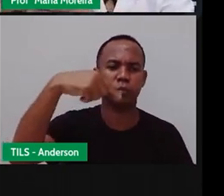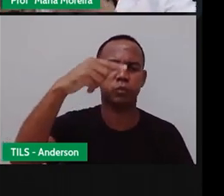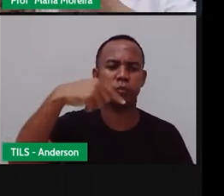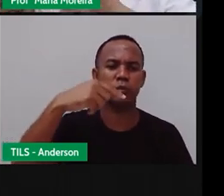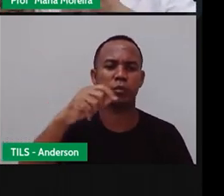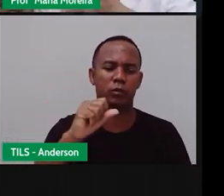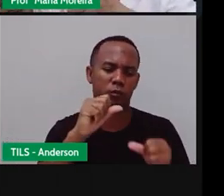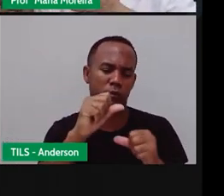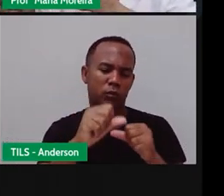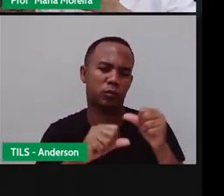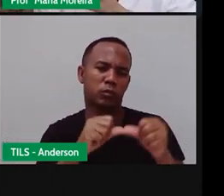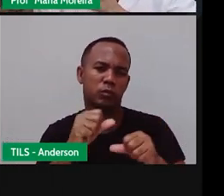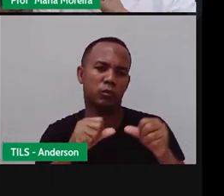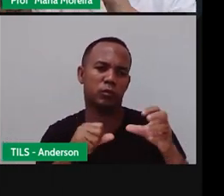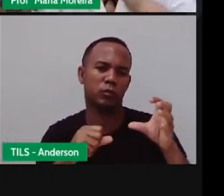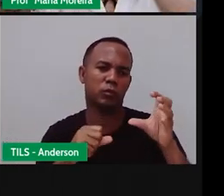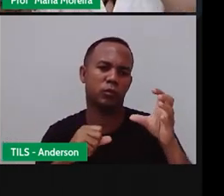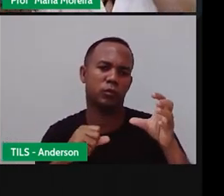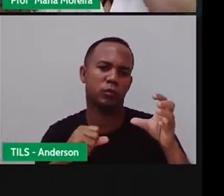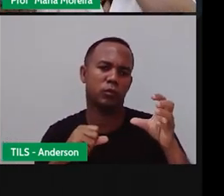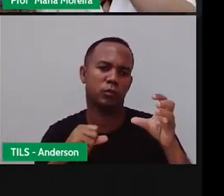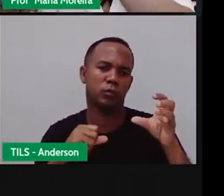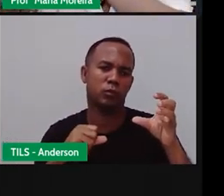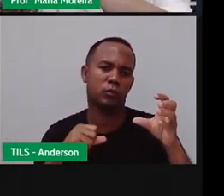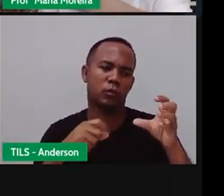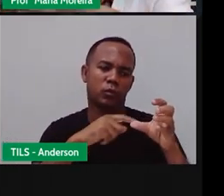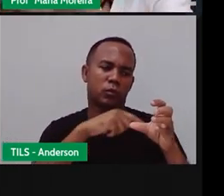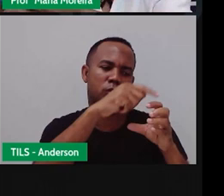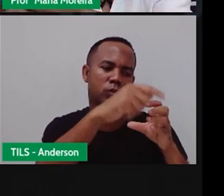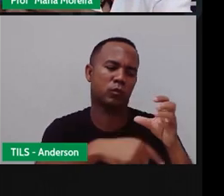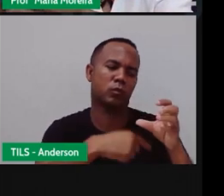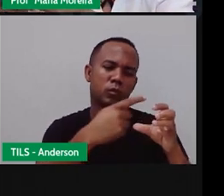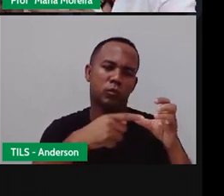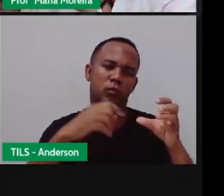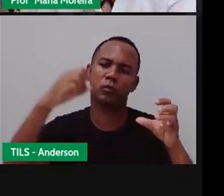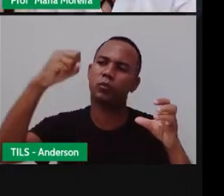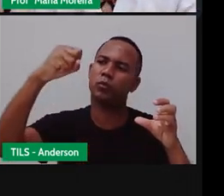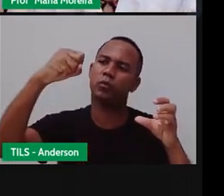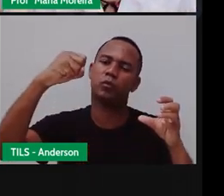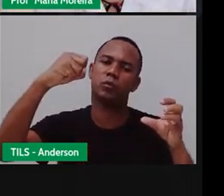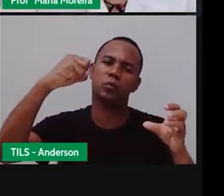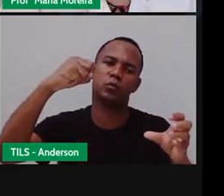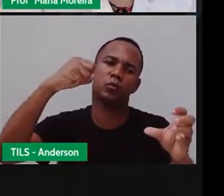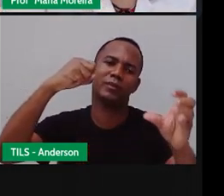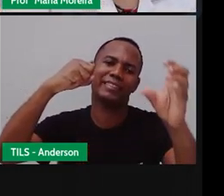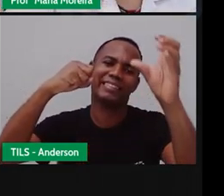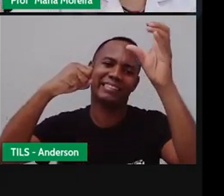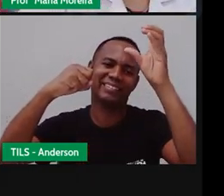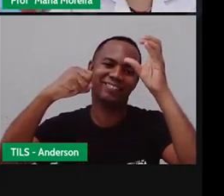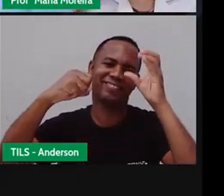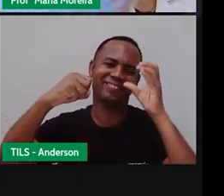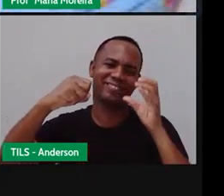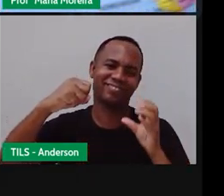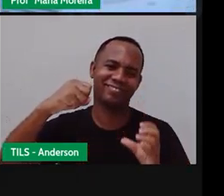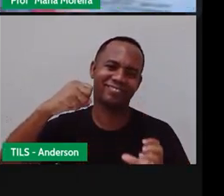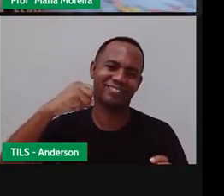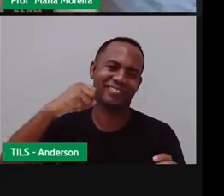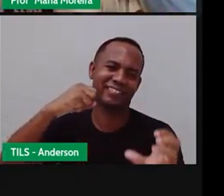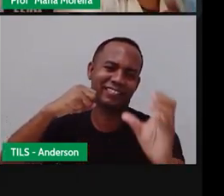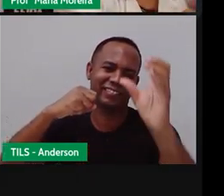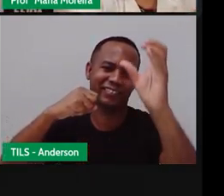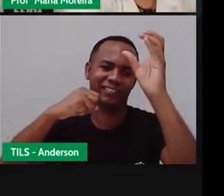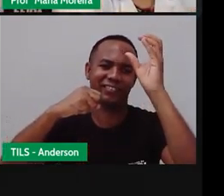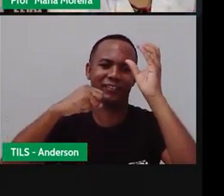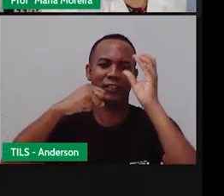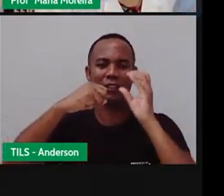a medida que vai passando ó o Sol ele vai aquecendo um local que ó da Terra tá? Quando